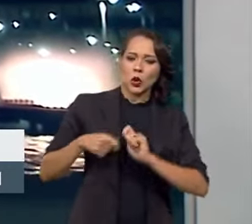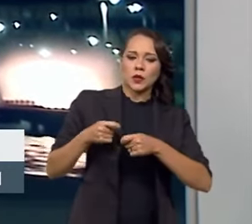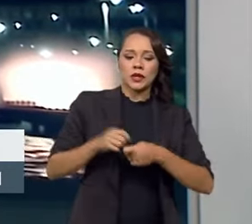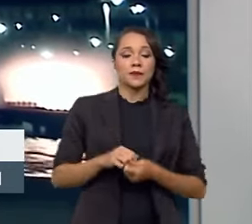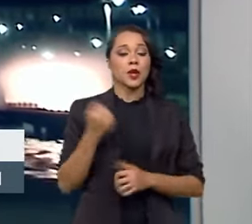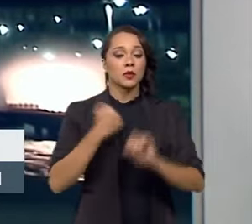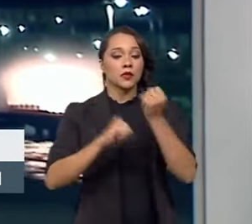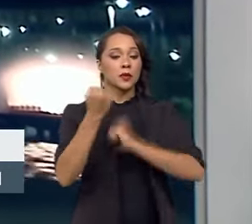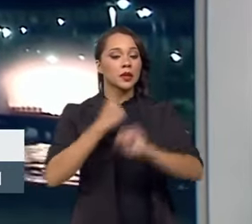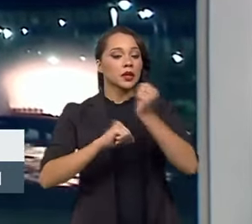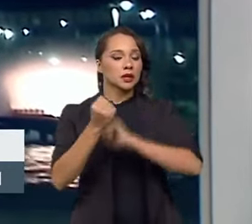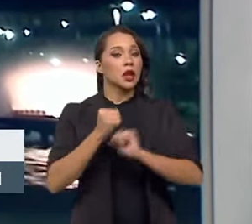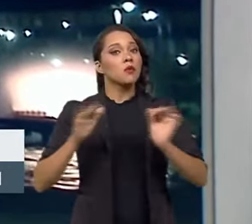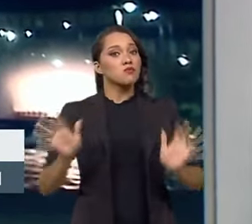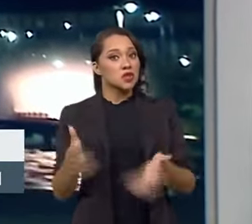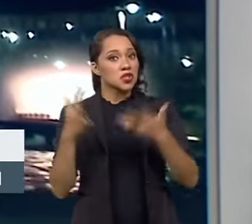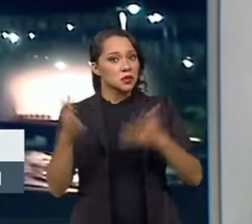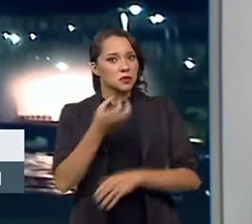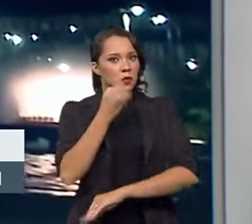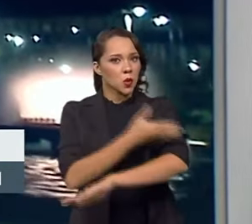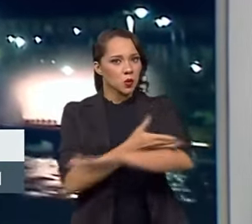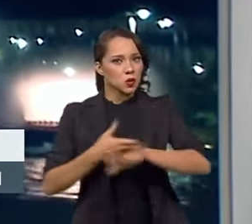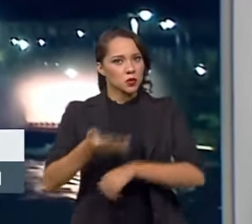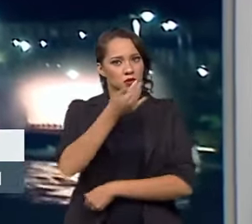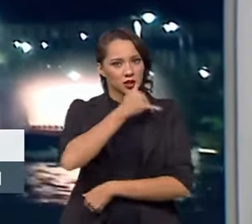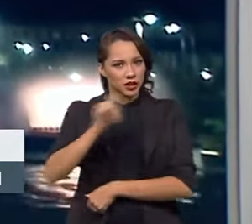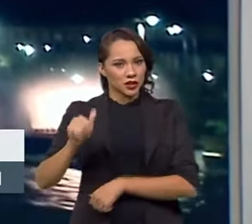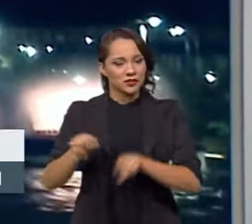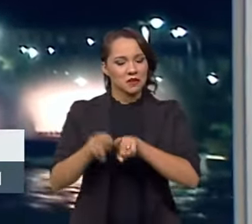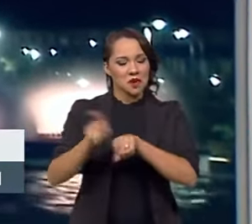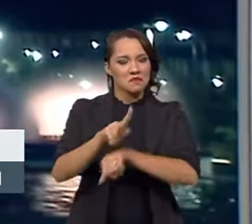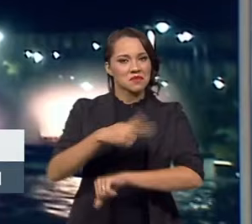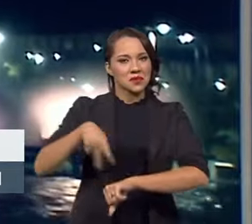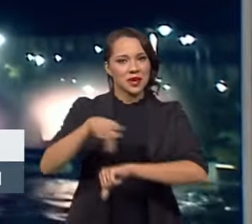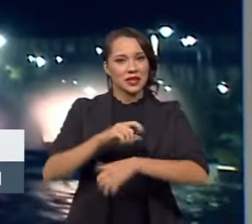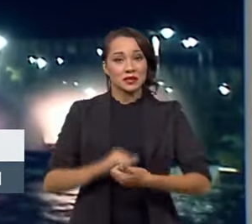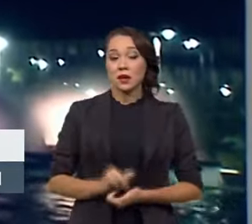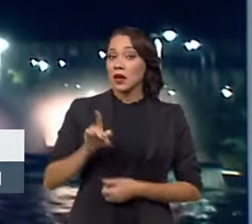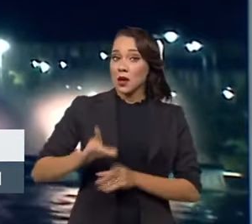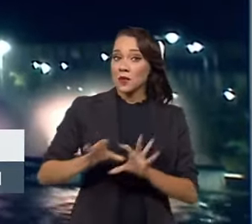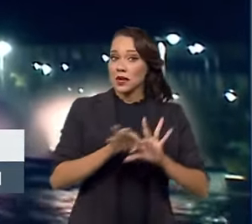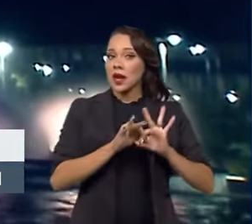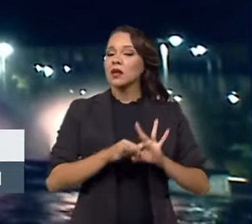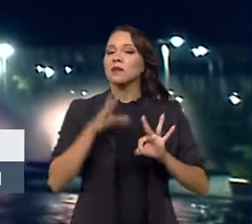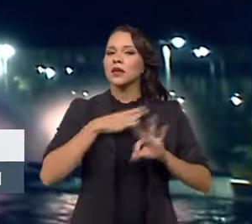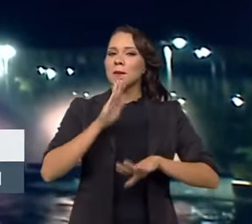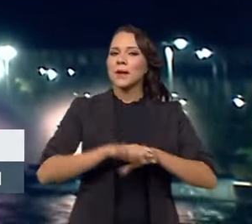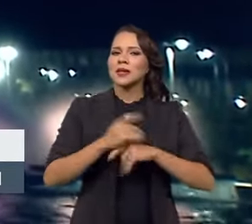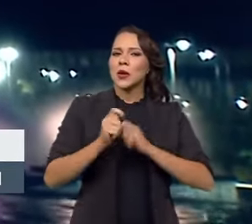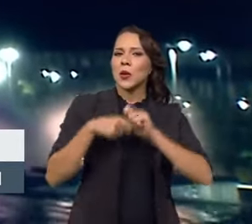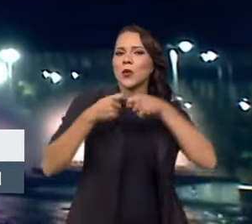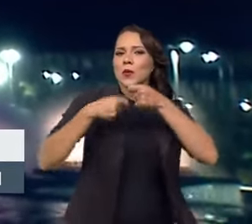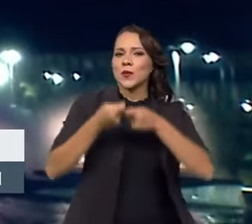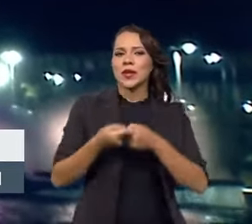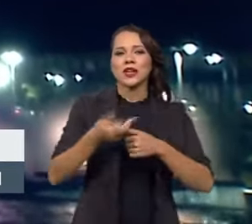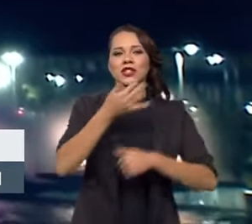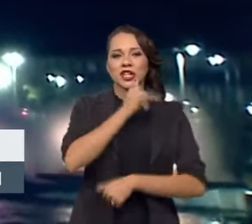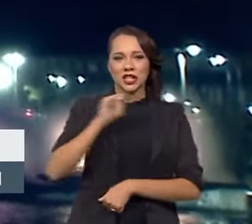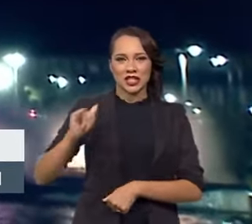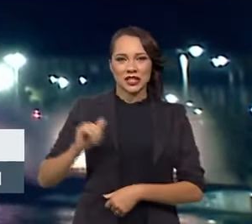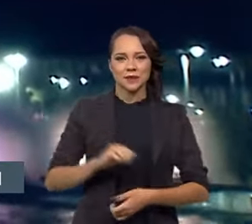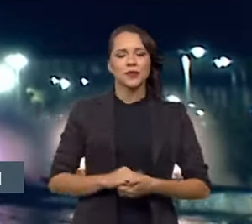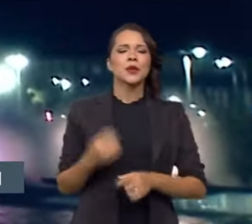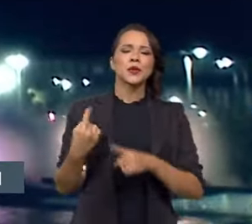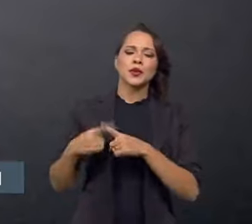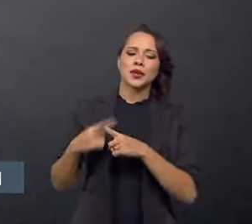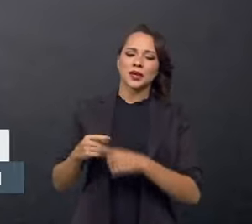fabricantes, é um estímulo a boas práticas energéticas e para o país, é um aliado na busca por economia de energia elétrica.